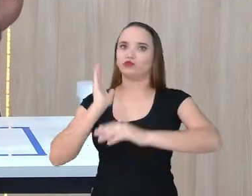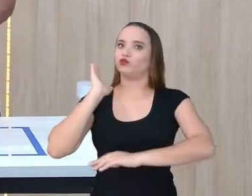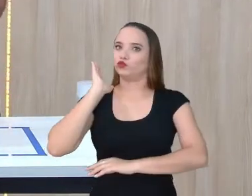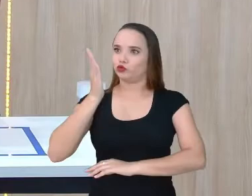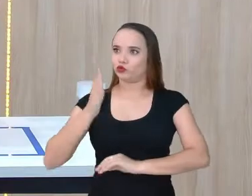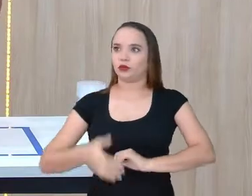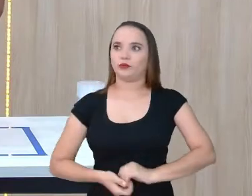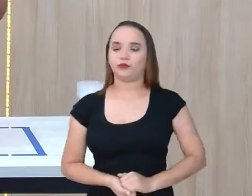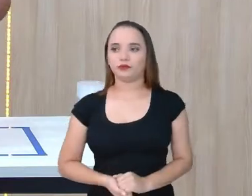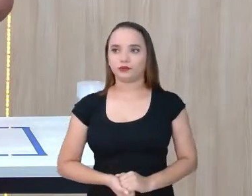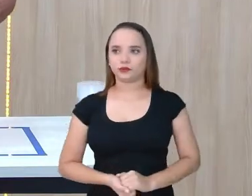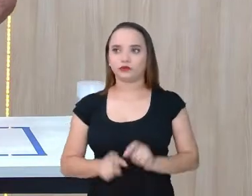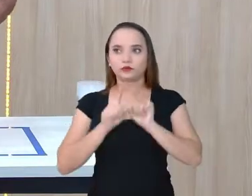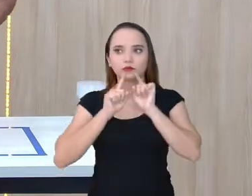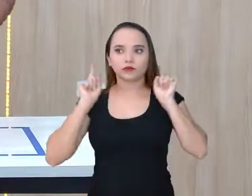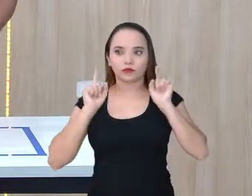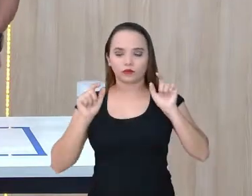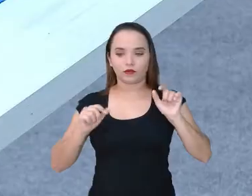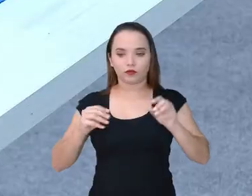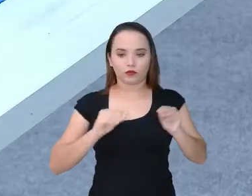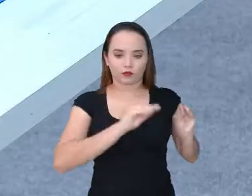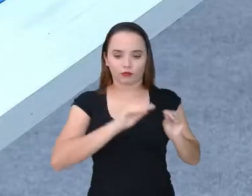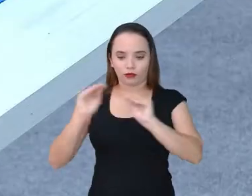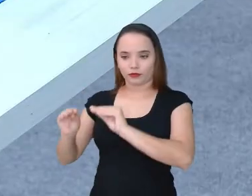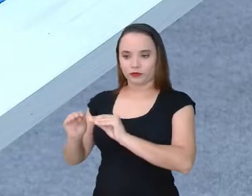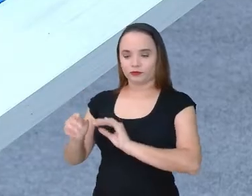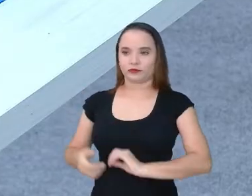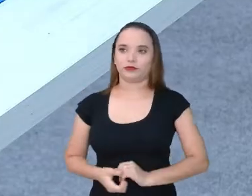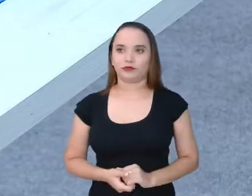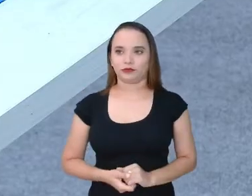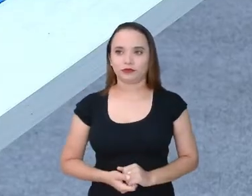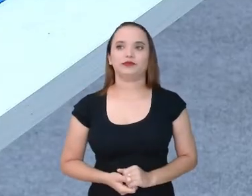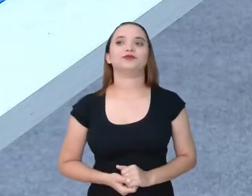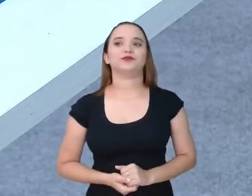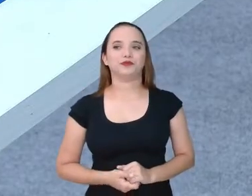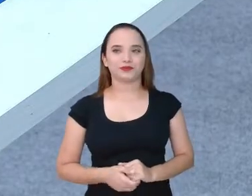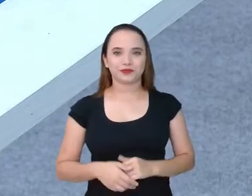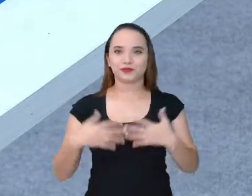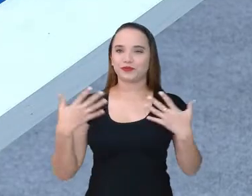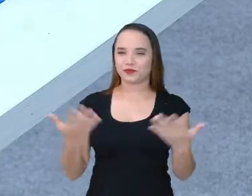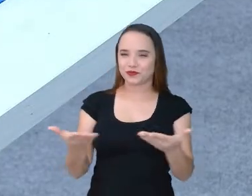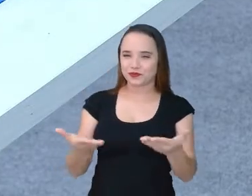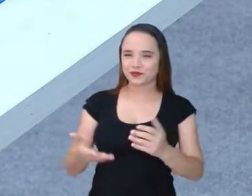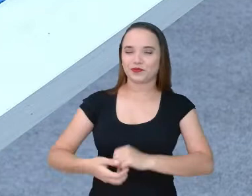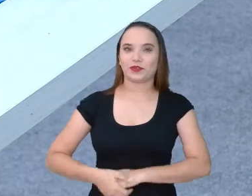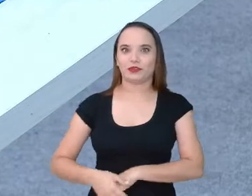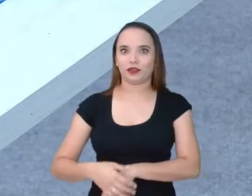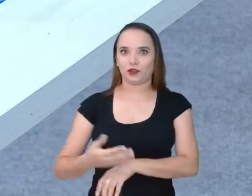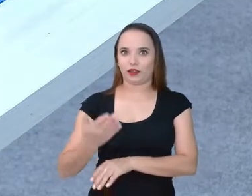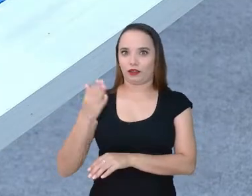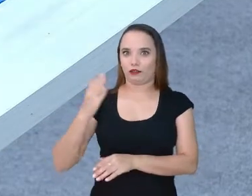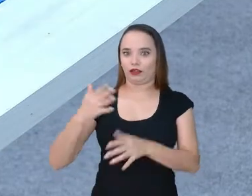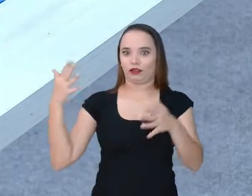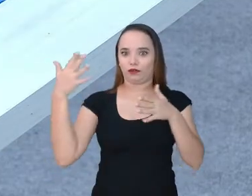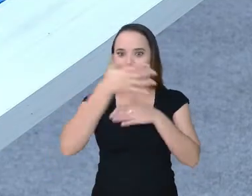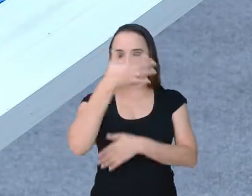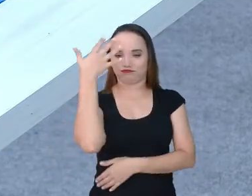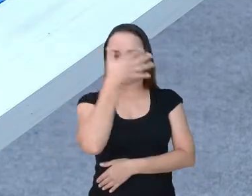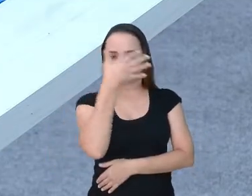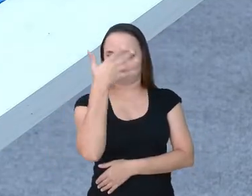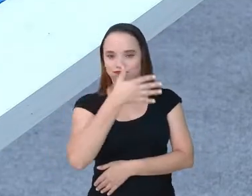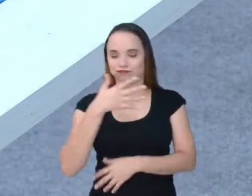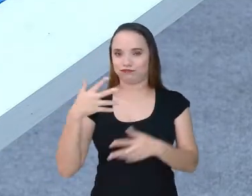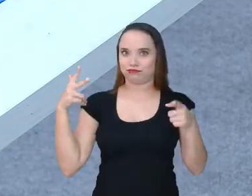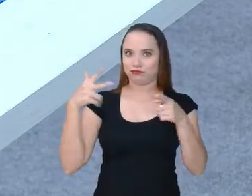parte... Vivi, pra cá. O que é eu tenho que fazer? Aí. Agora. Eu estava na frente da câmera. É. Eu estou aqui vários anos